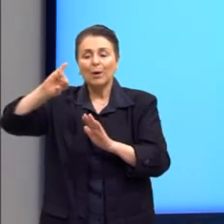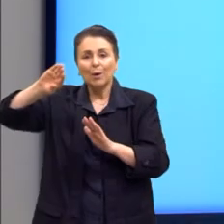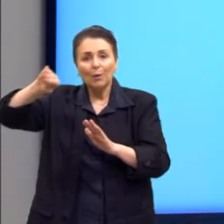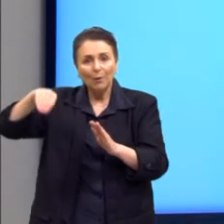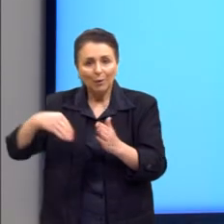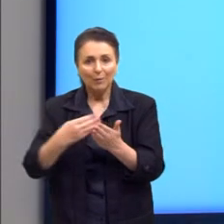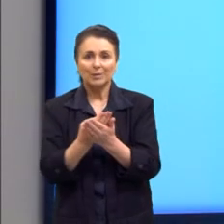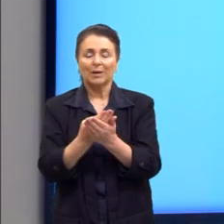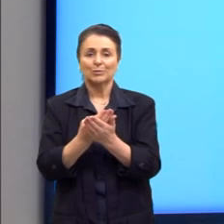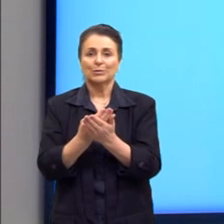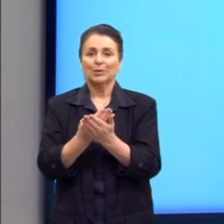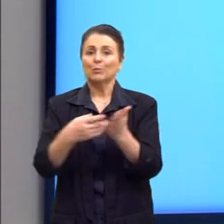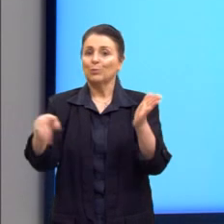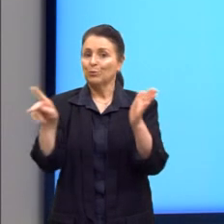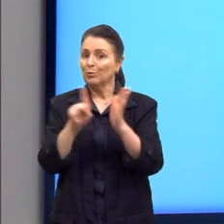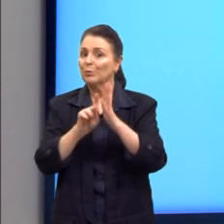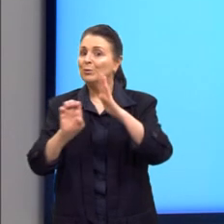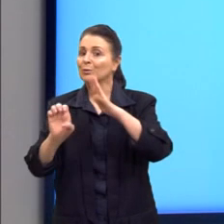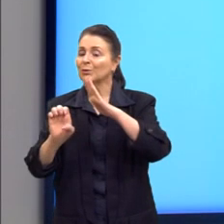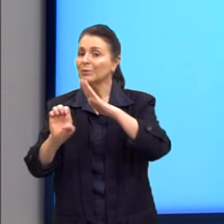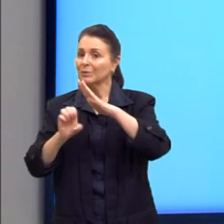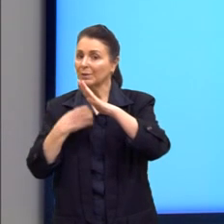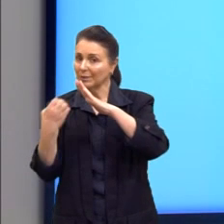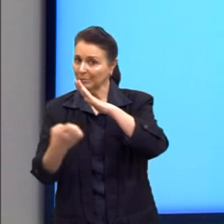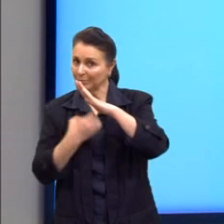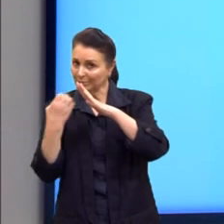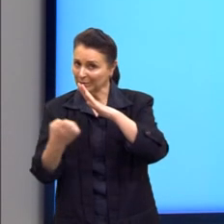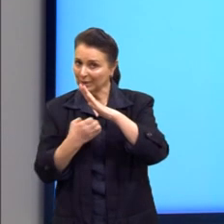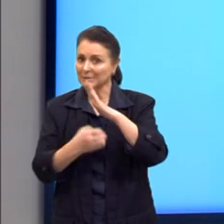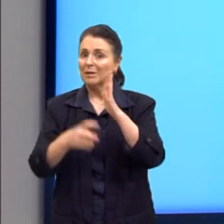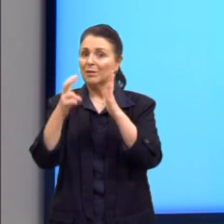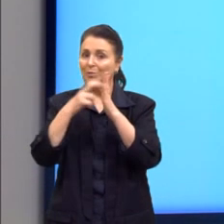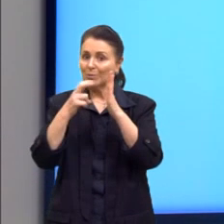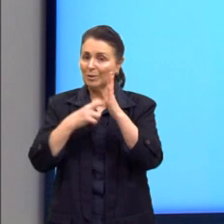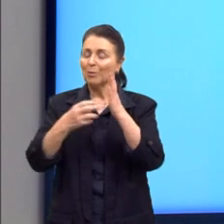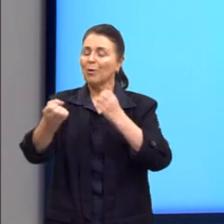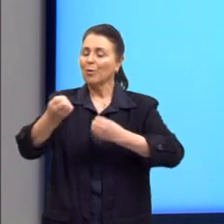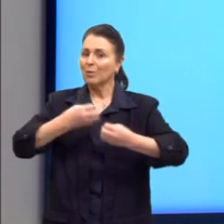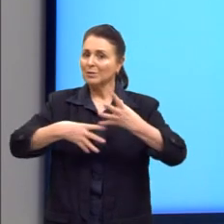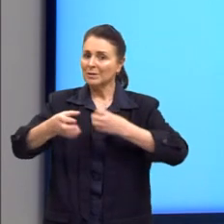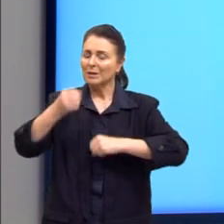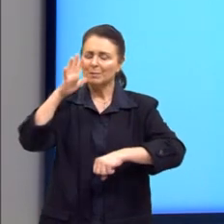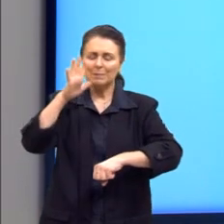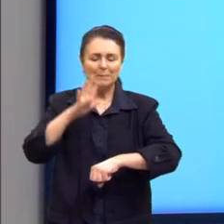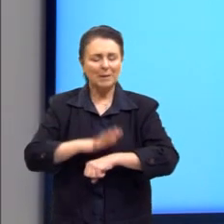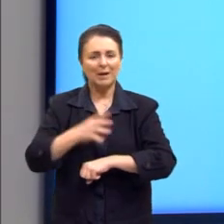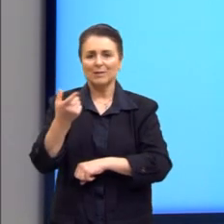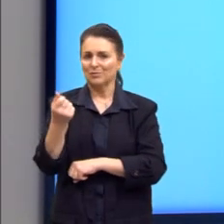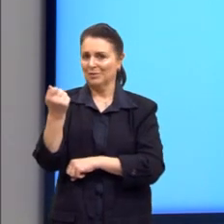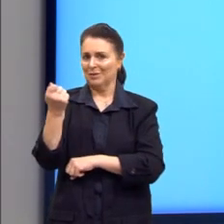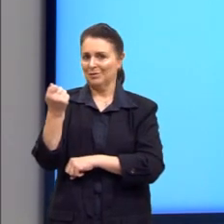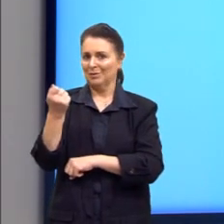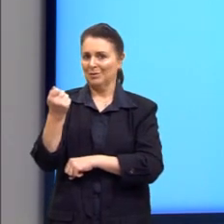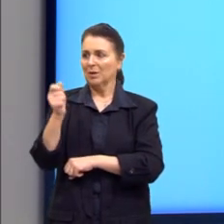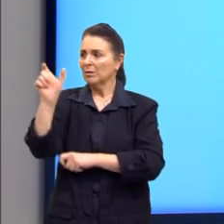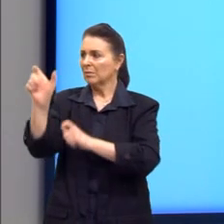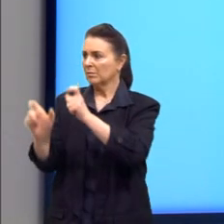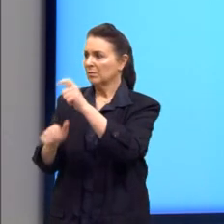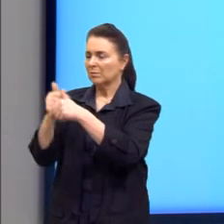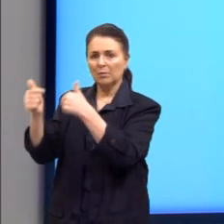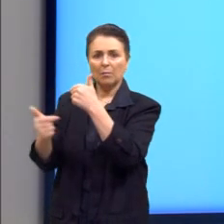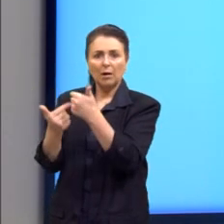empresários e grandes bancos concentrem ainda mais dinheiro. O que tira poder de compra da classe